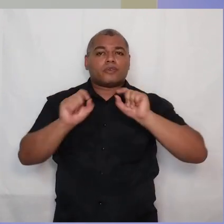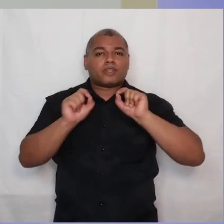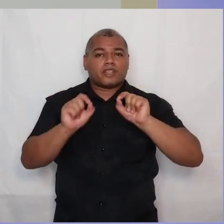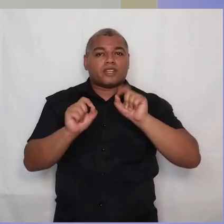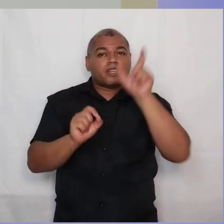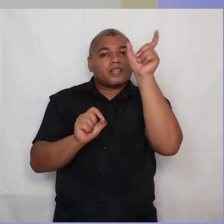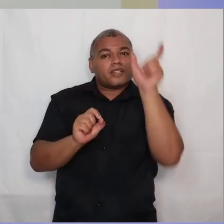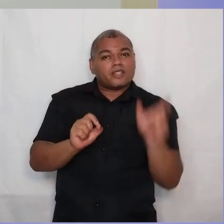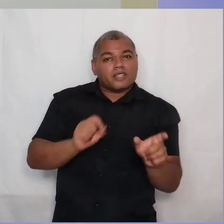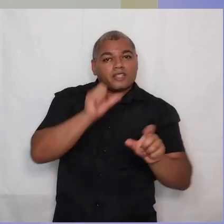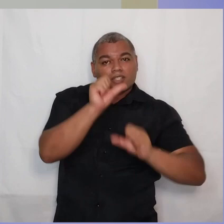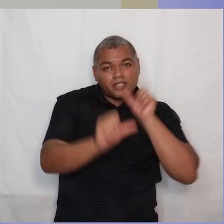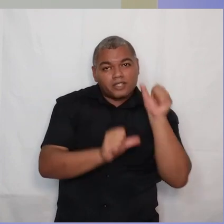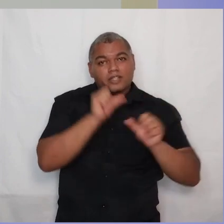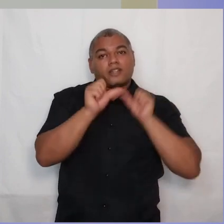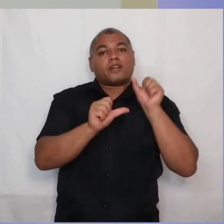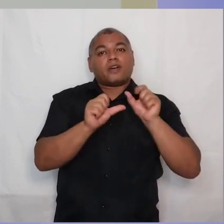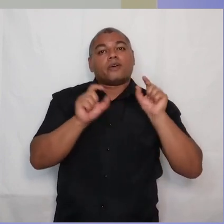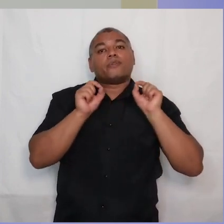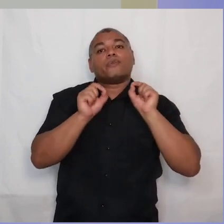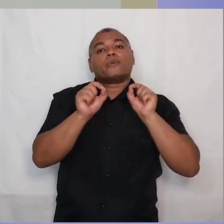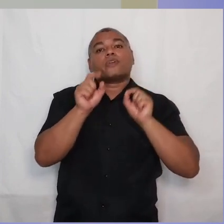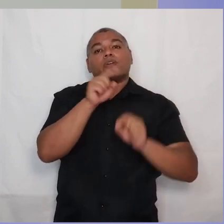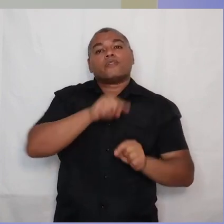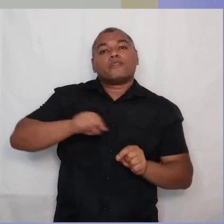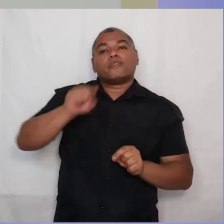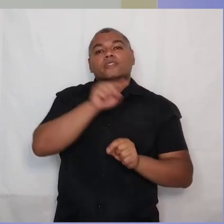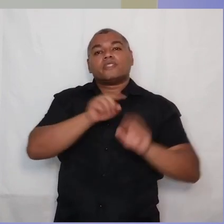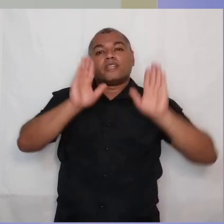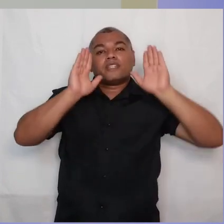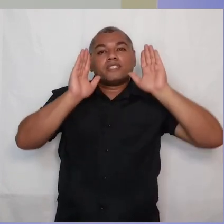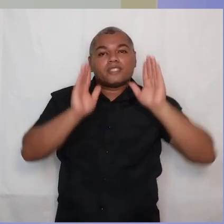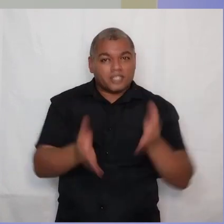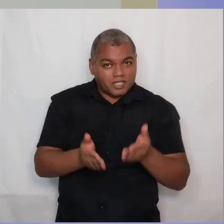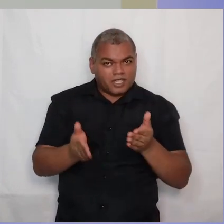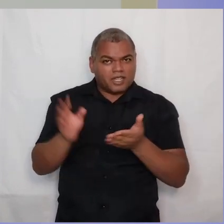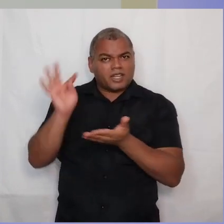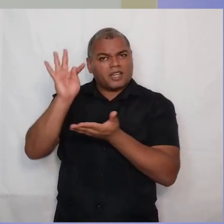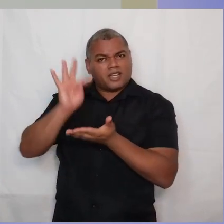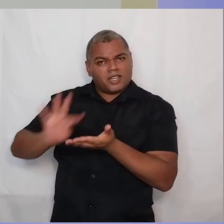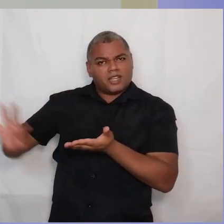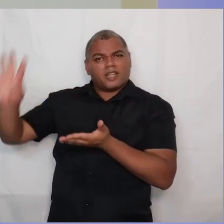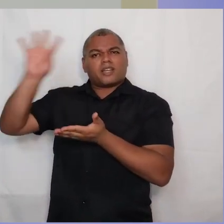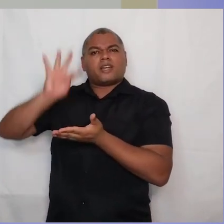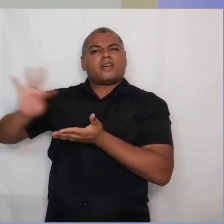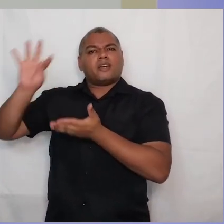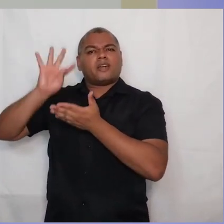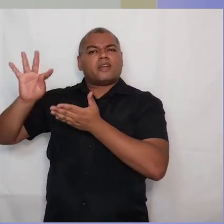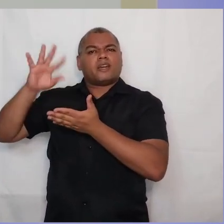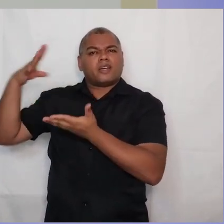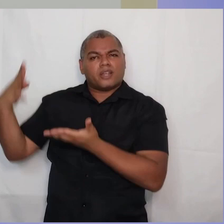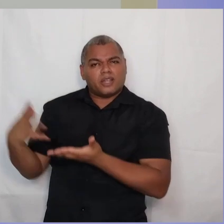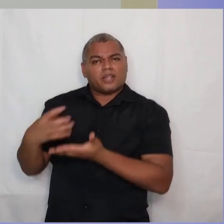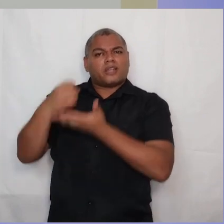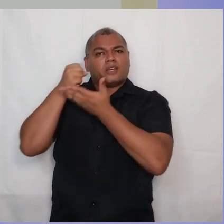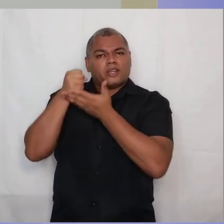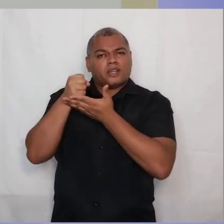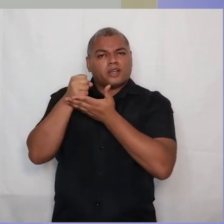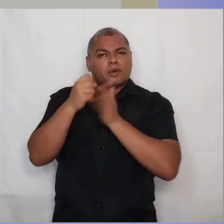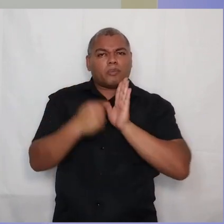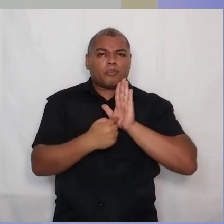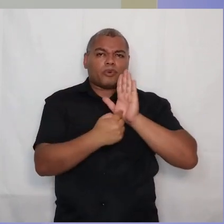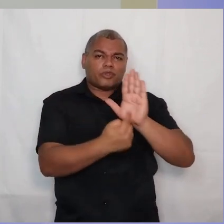seja aquilo que você já é. Ou seja, toda aquela teologia da salvação que Paulo mostra nos três primeiros capítulos,